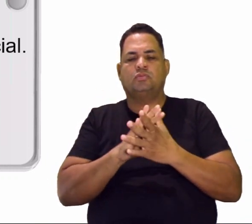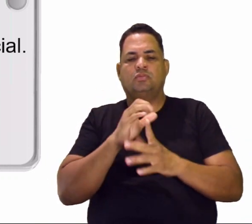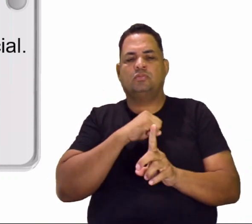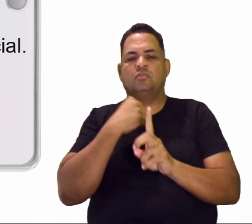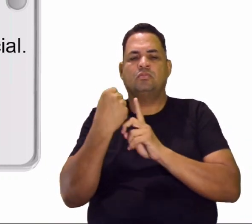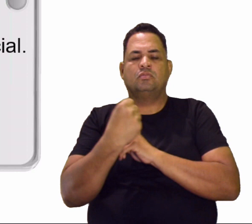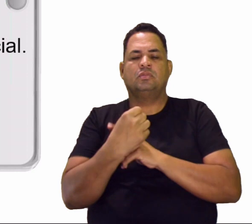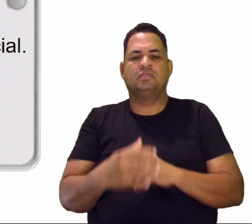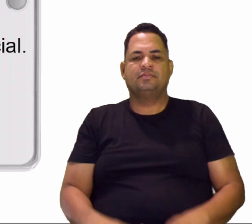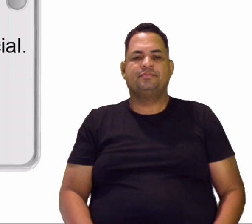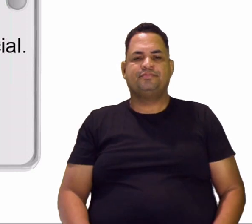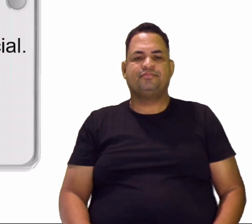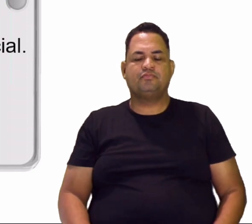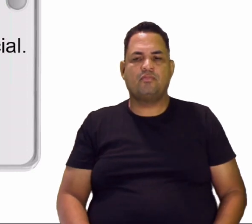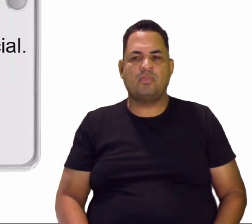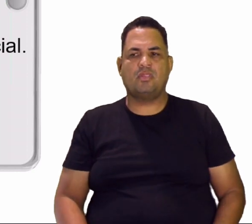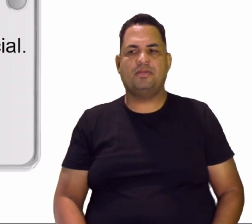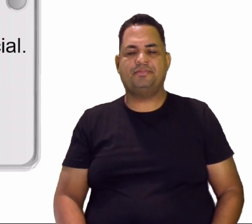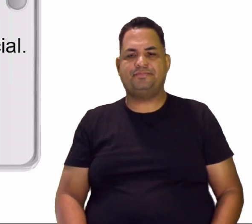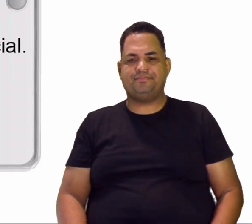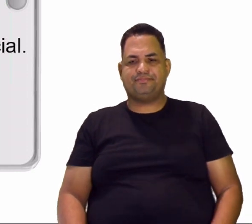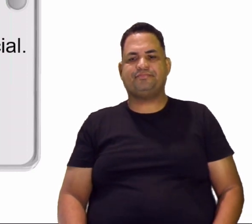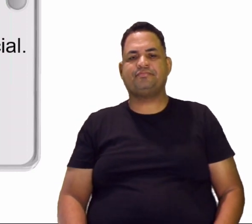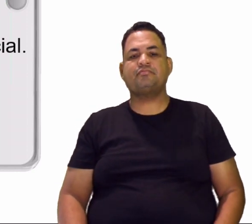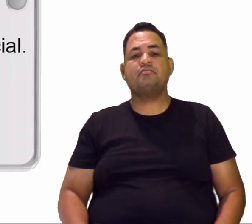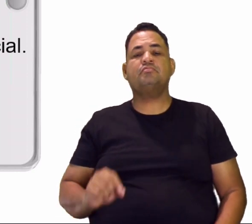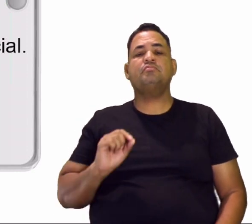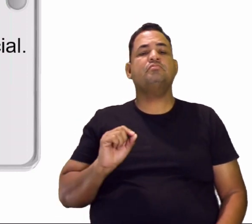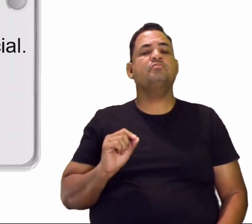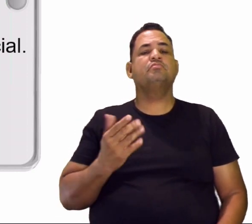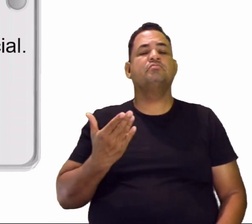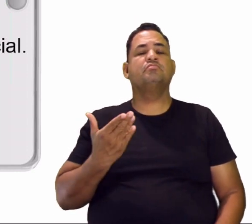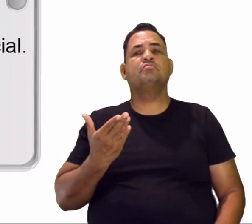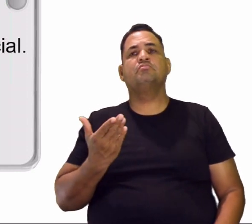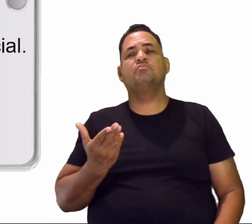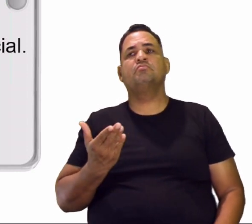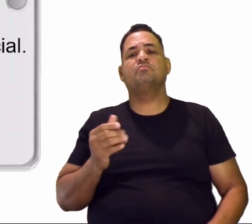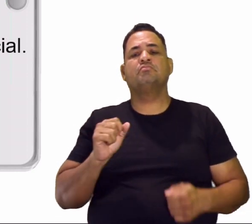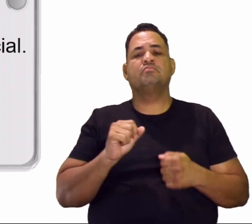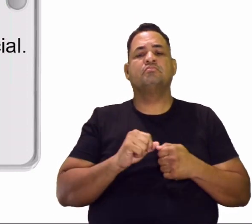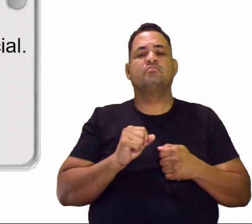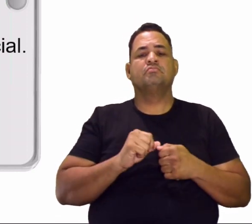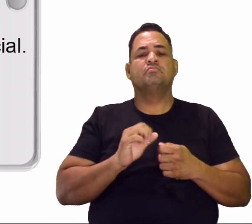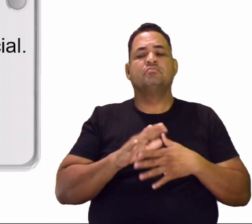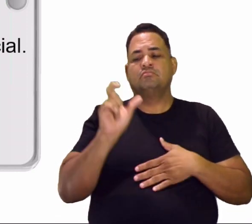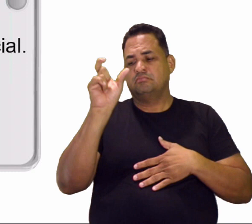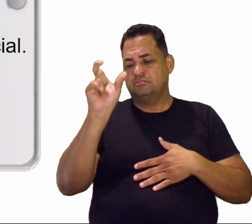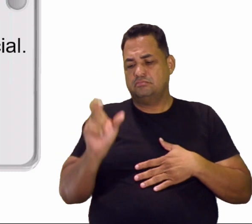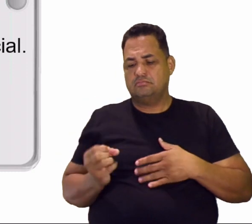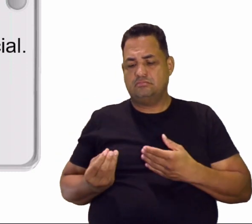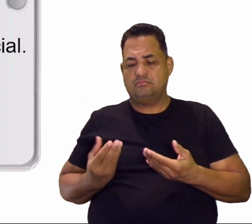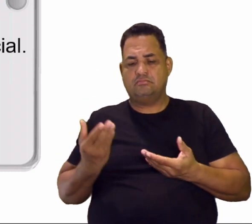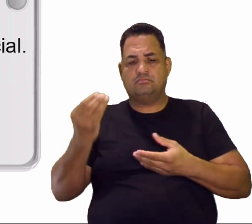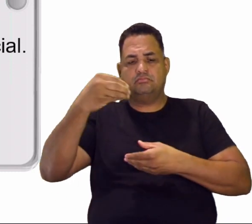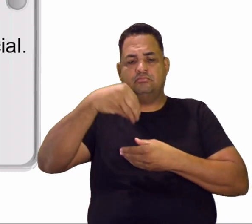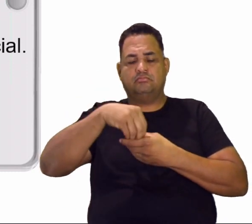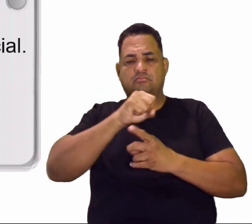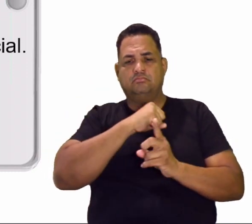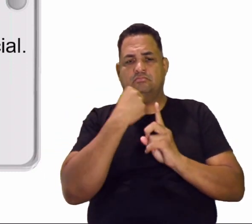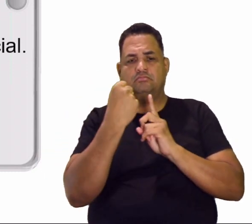e agentes de controle social, né? O que que faz com que esse indivíduo dentro da sociedade,